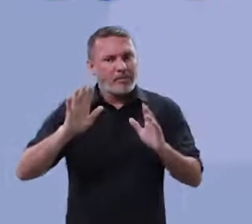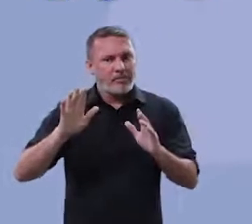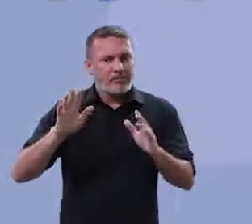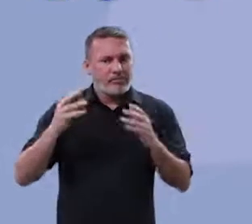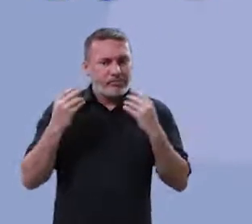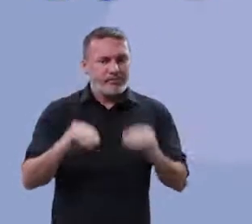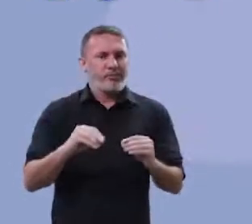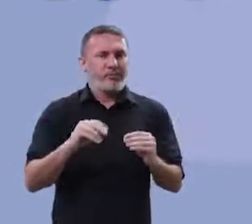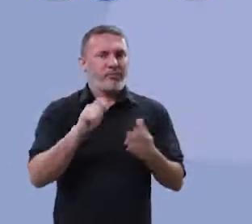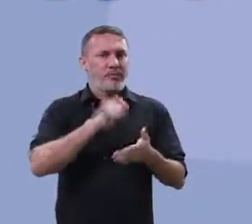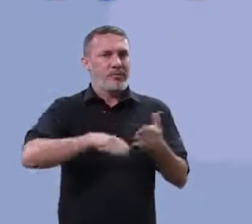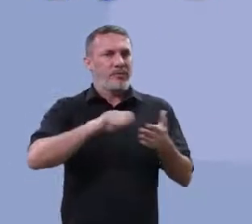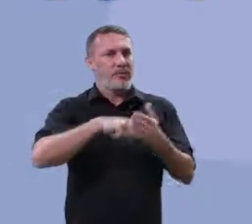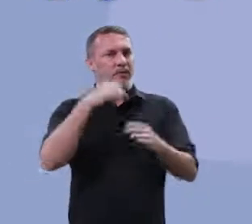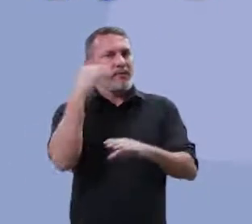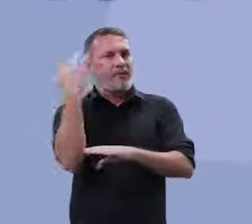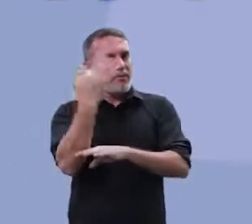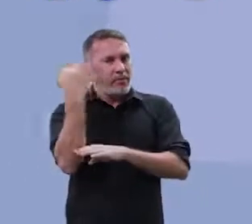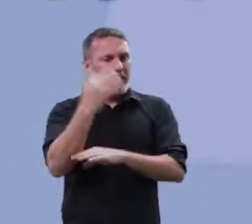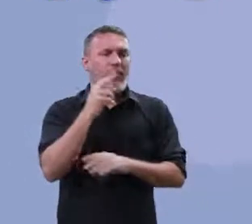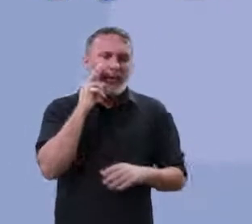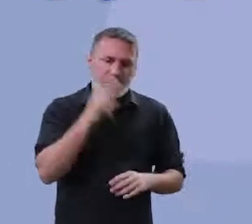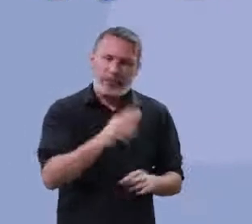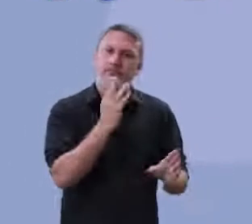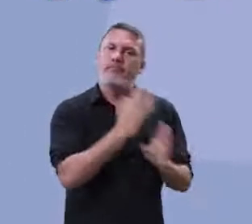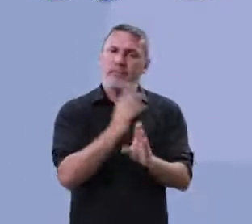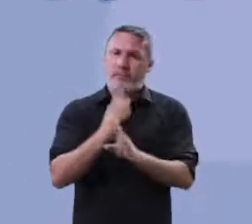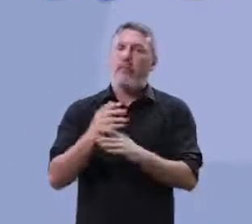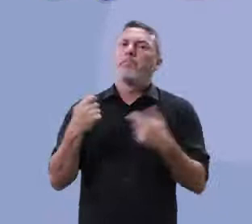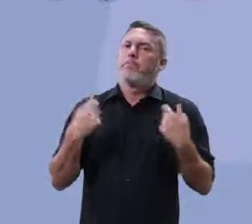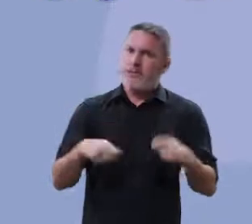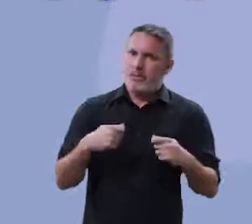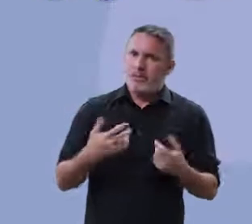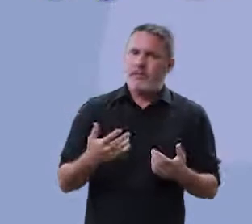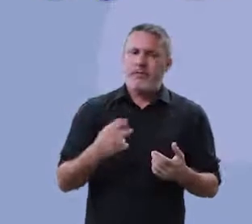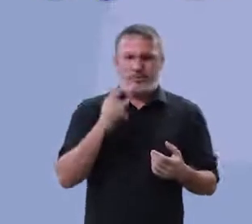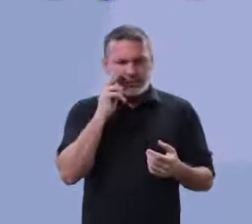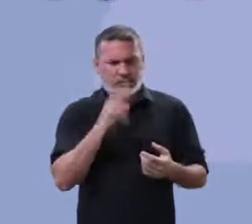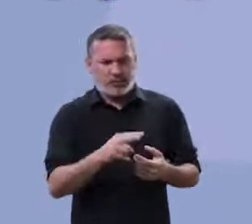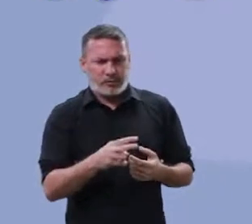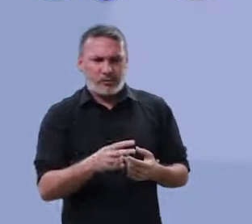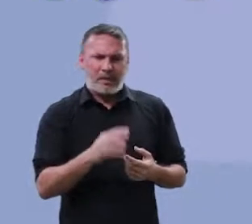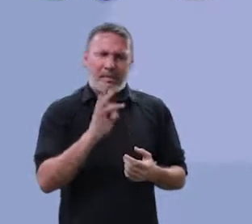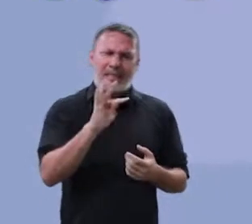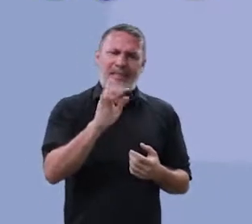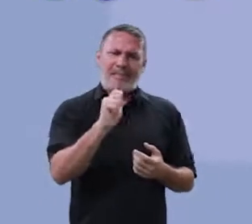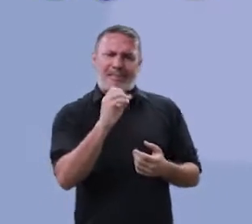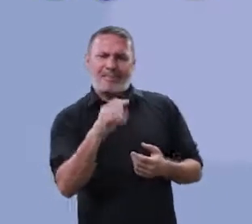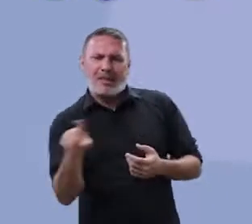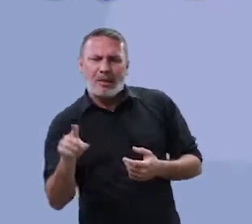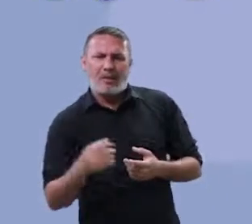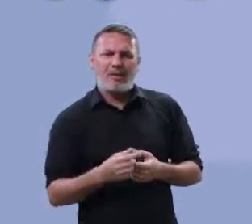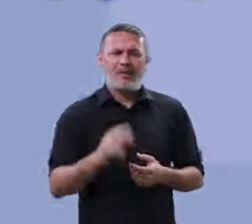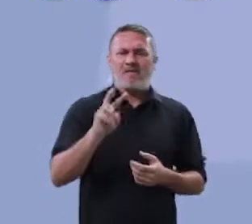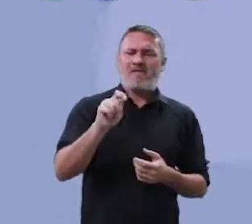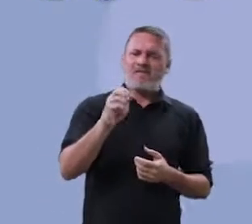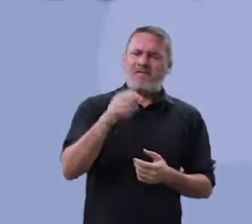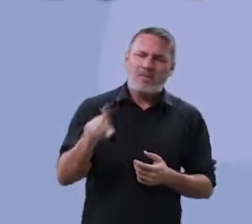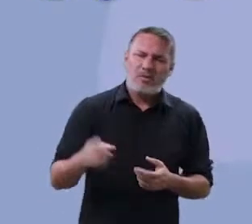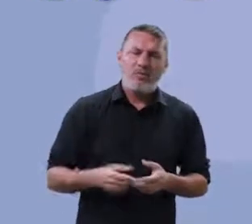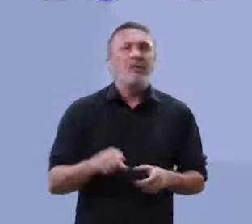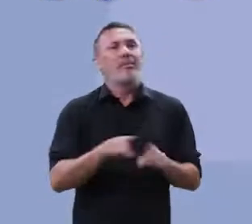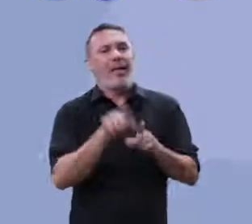Só que, na escrita, eu preciso olhar e modificar. Olha o outro ali, as pessoas estão, vão,